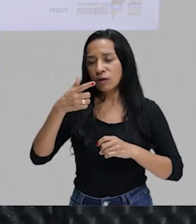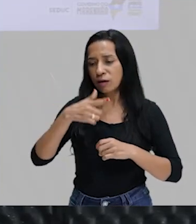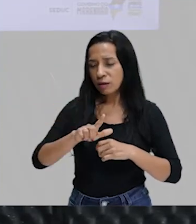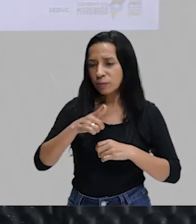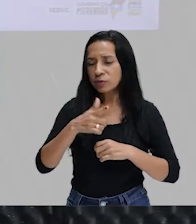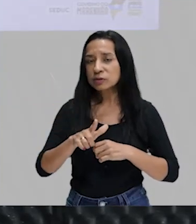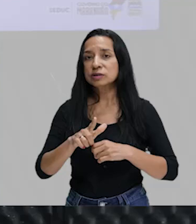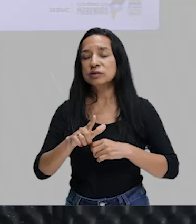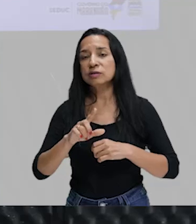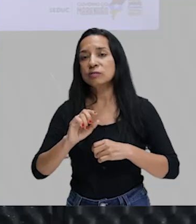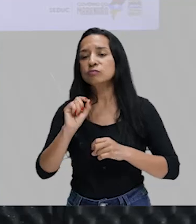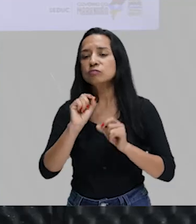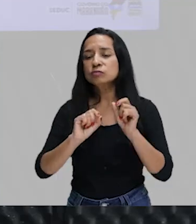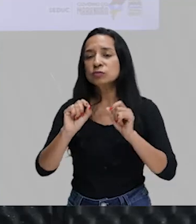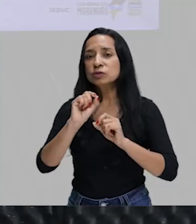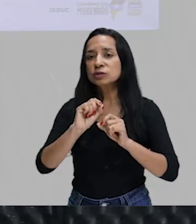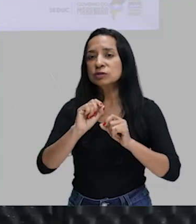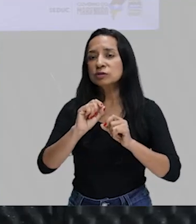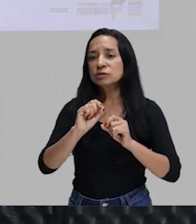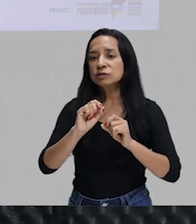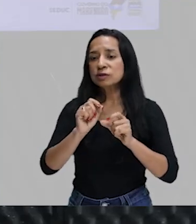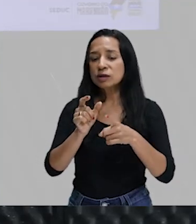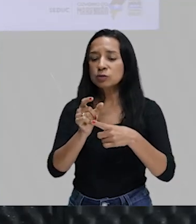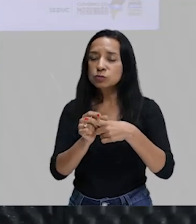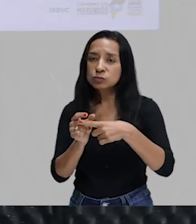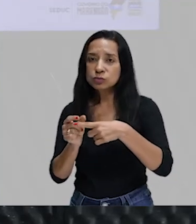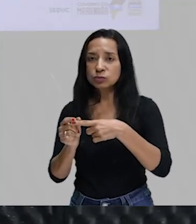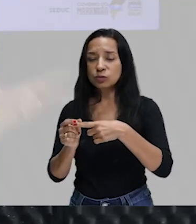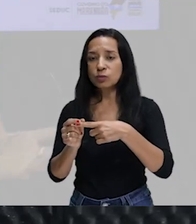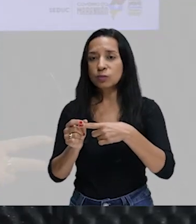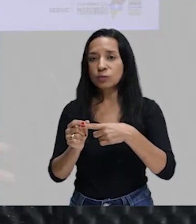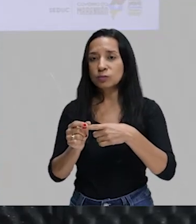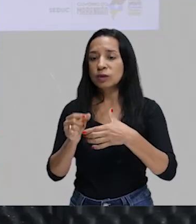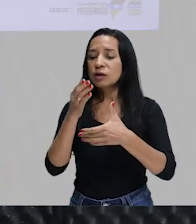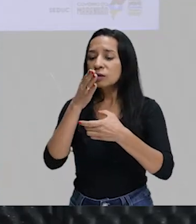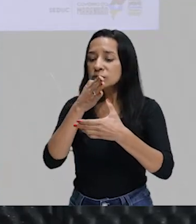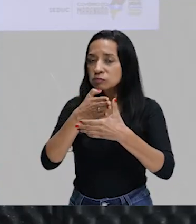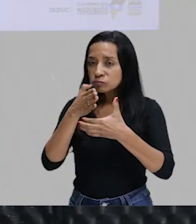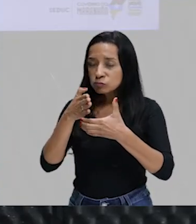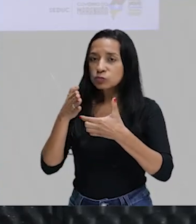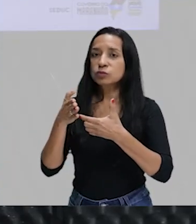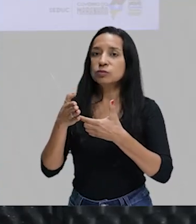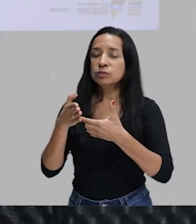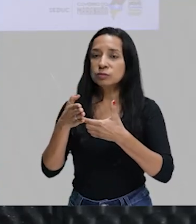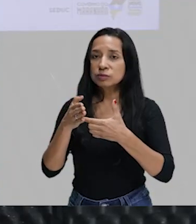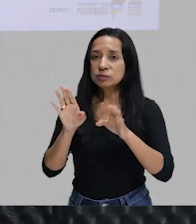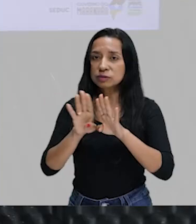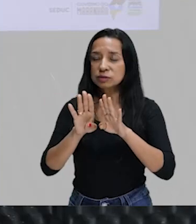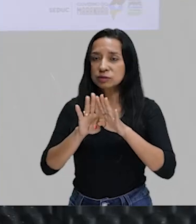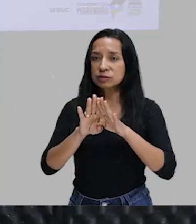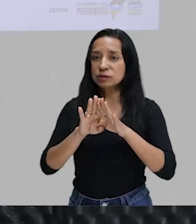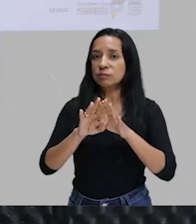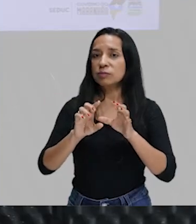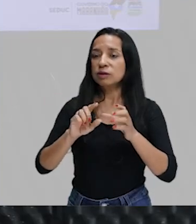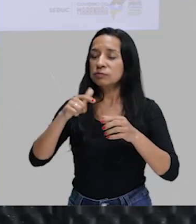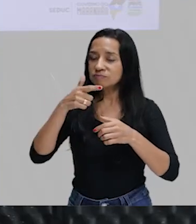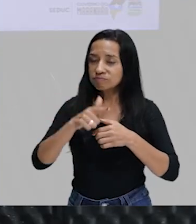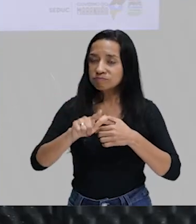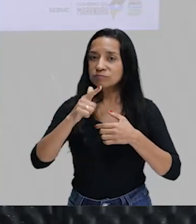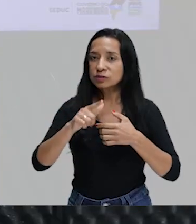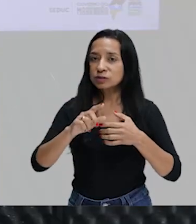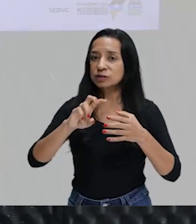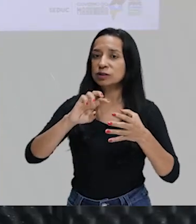de quê? De fonemas. Repetição de sílabas. Repetição também de vogais, para